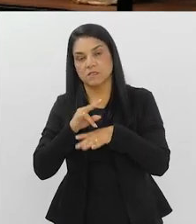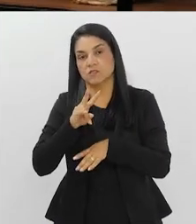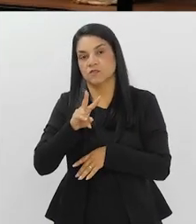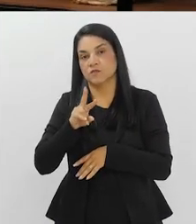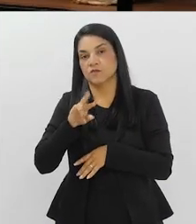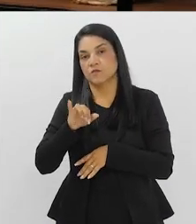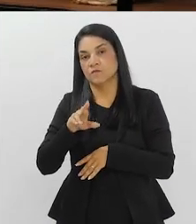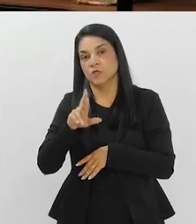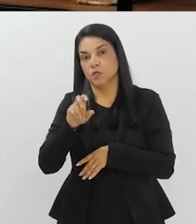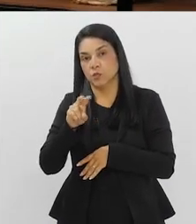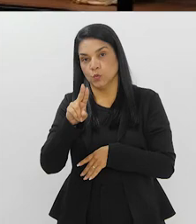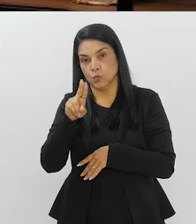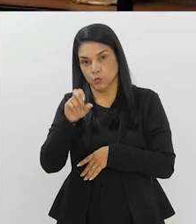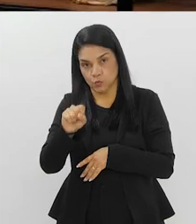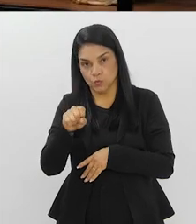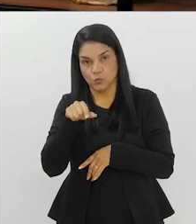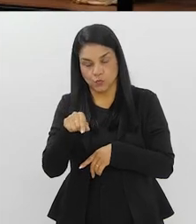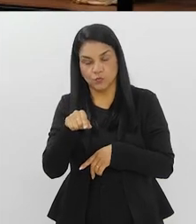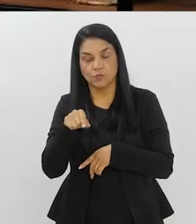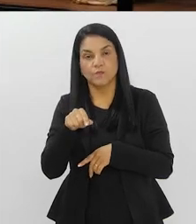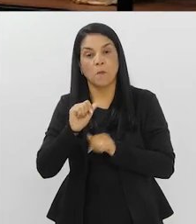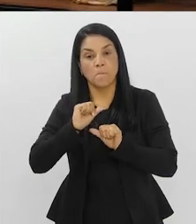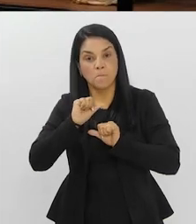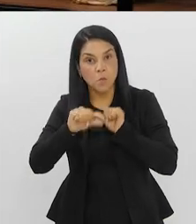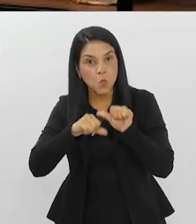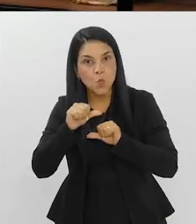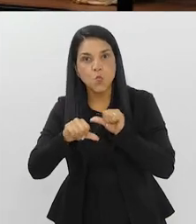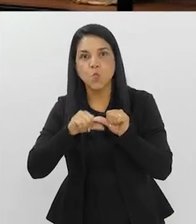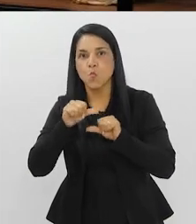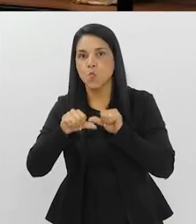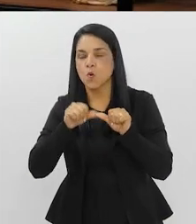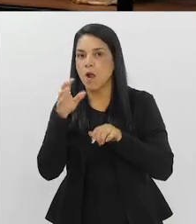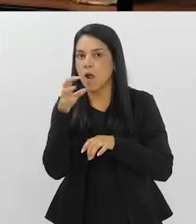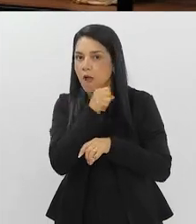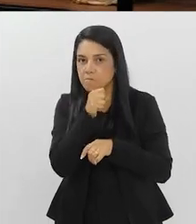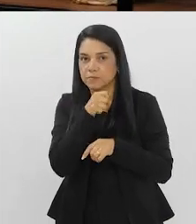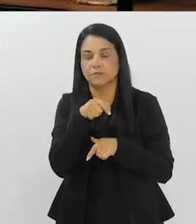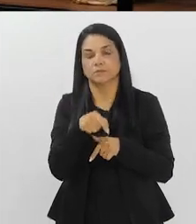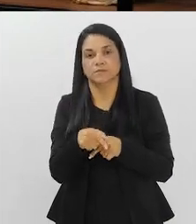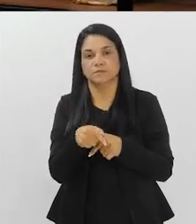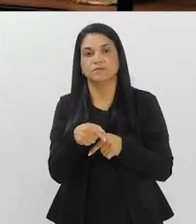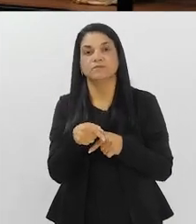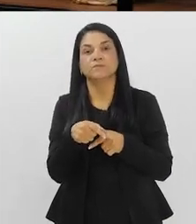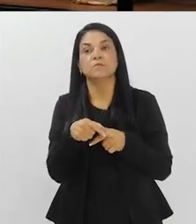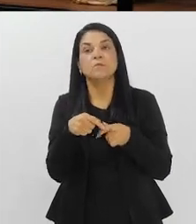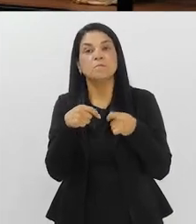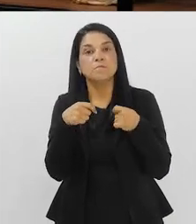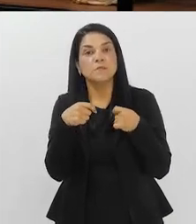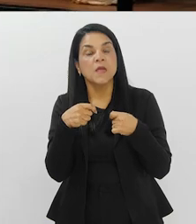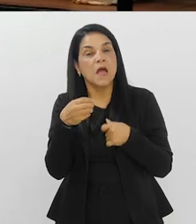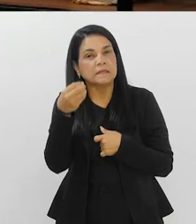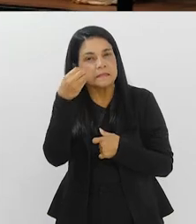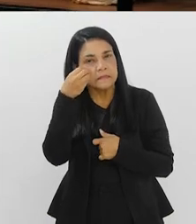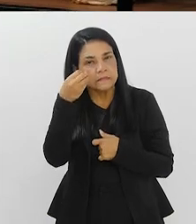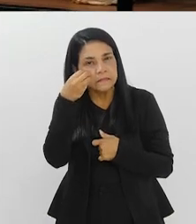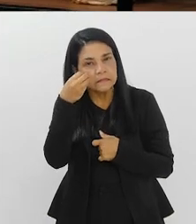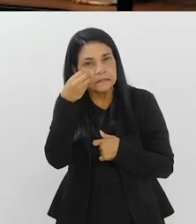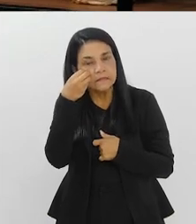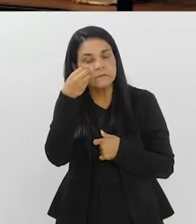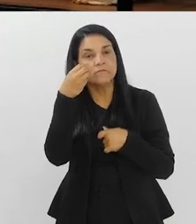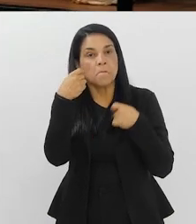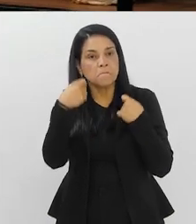causadas por vírus, né? Os vírus, eles têm uma mutação, assim, muito rápida, Então, a